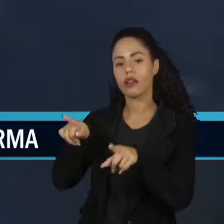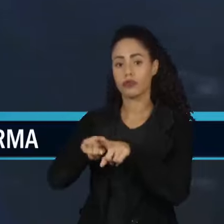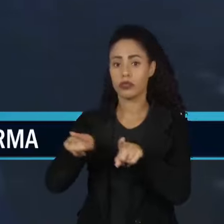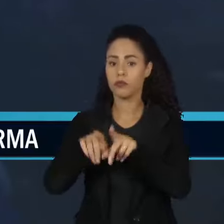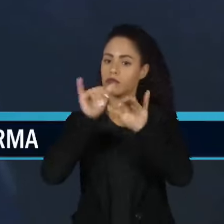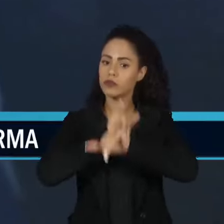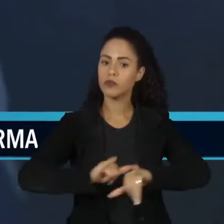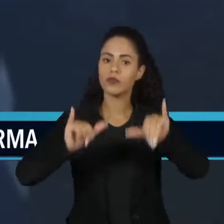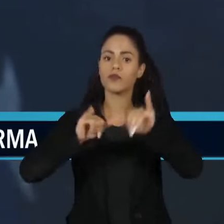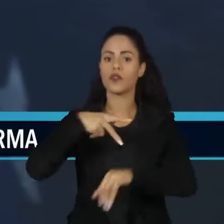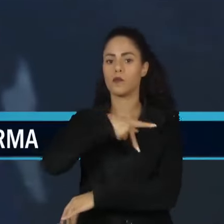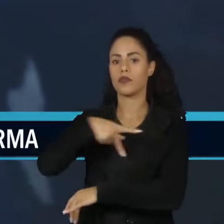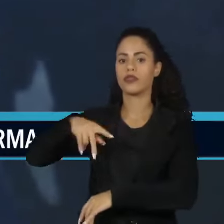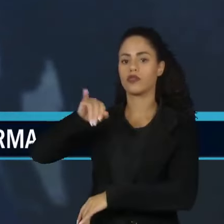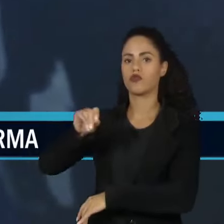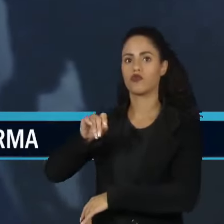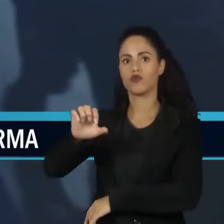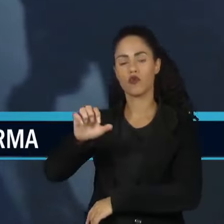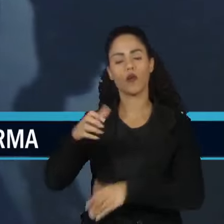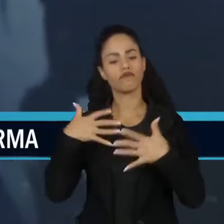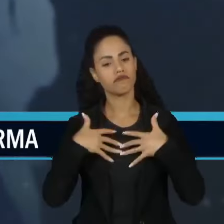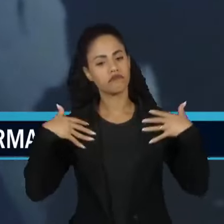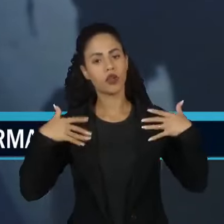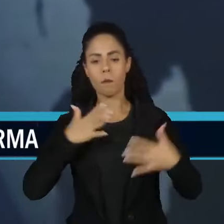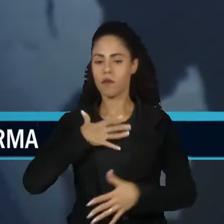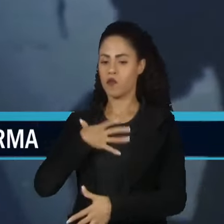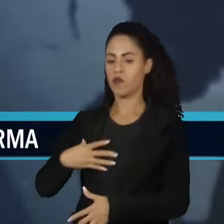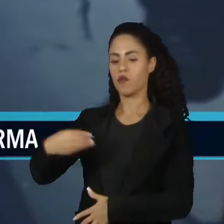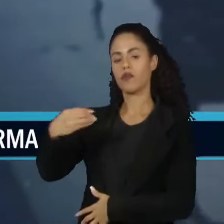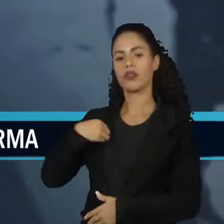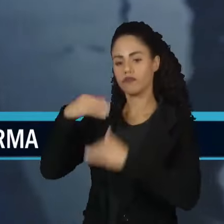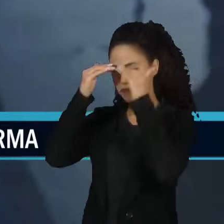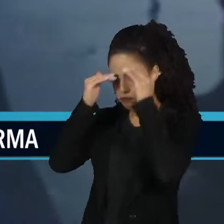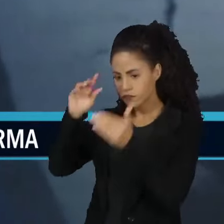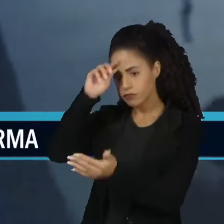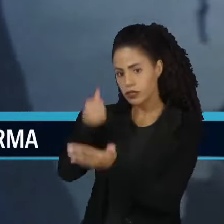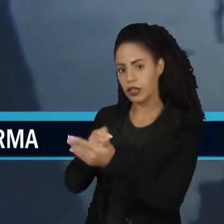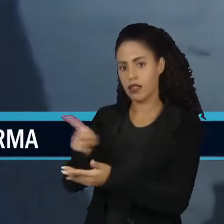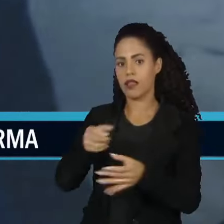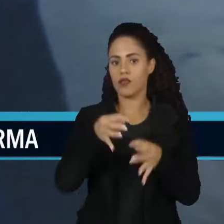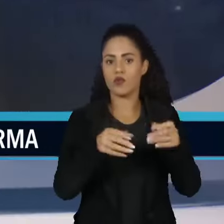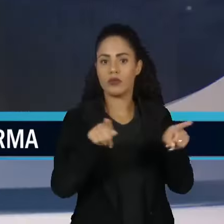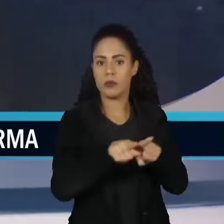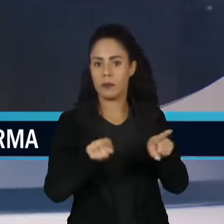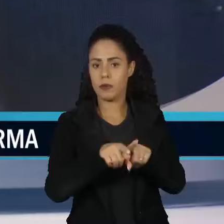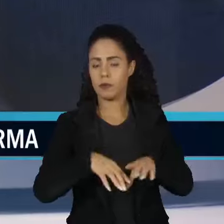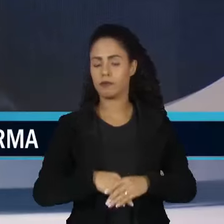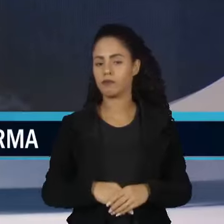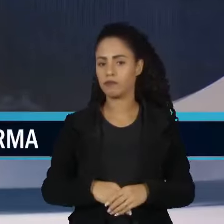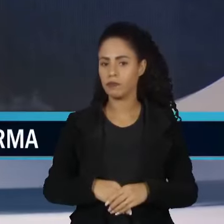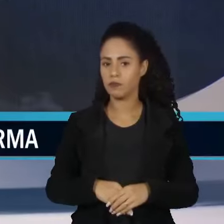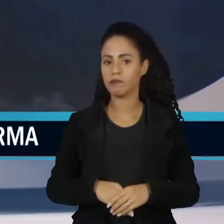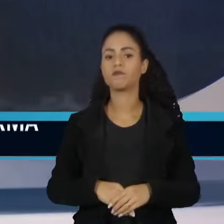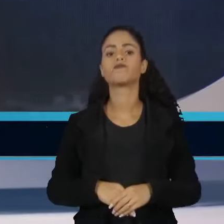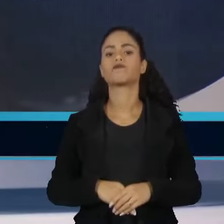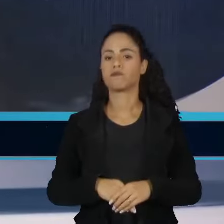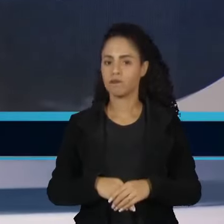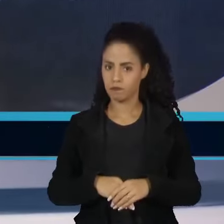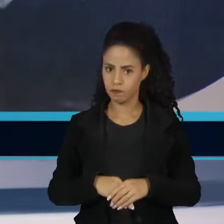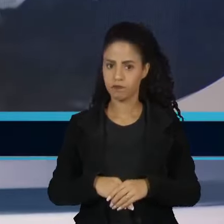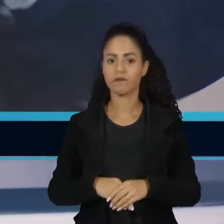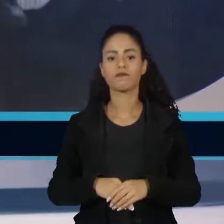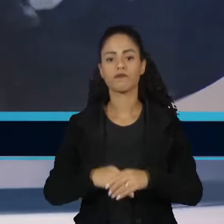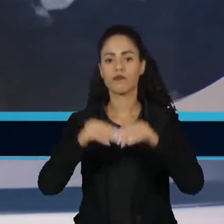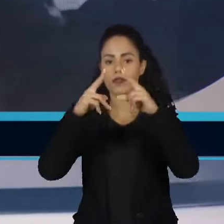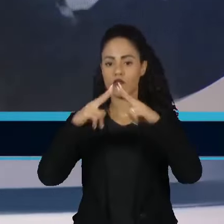comunicado, o presidente afirmou ter orgulho do filho e que respeita a decisão da Justiça. O furto de energia elétrica no